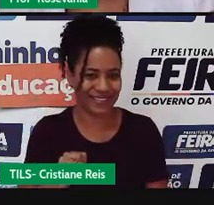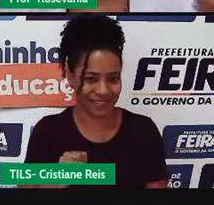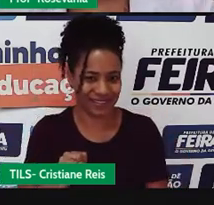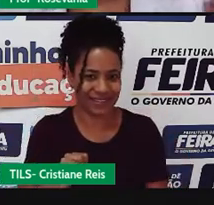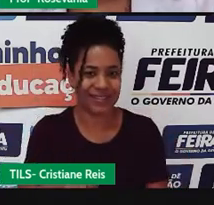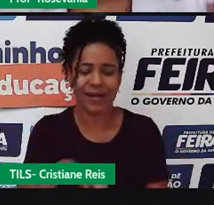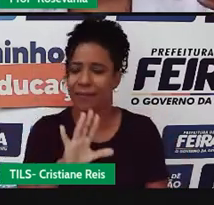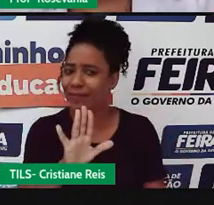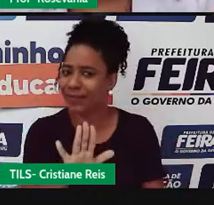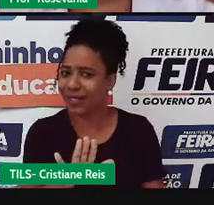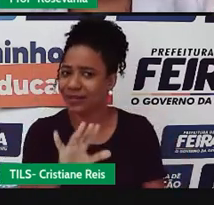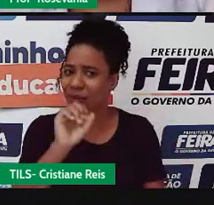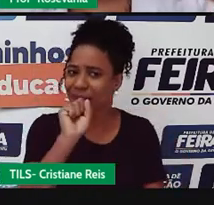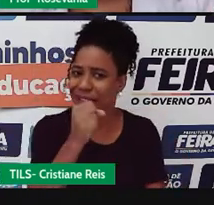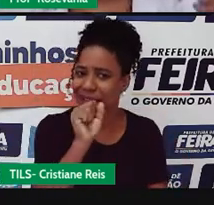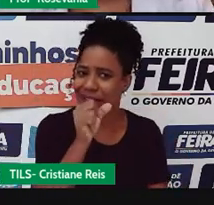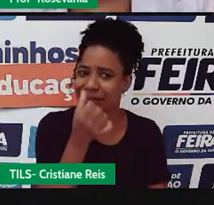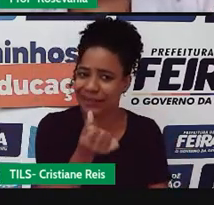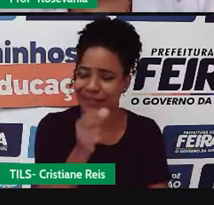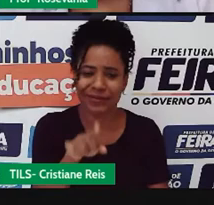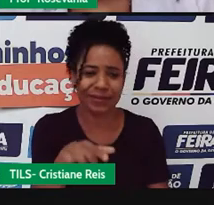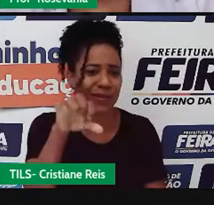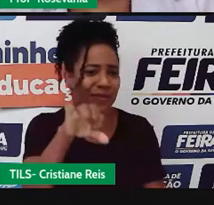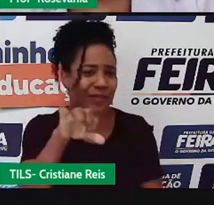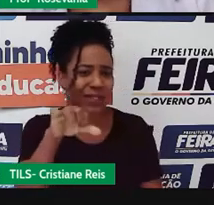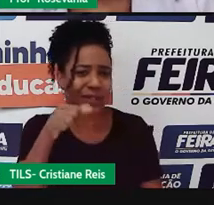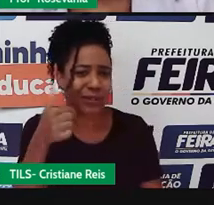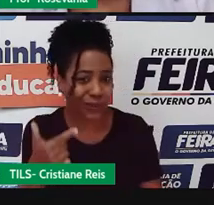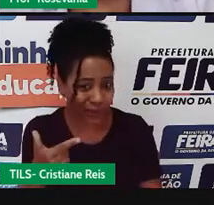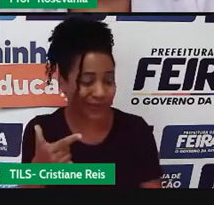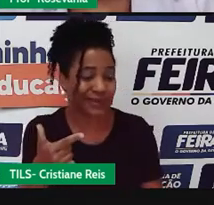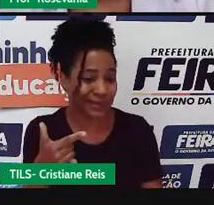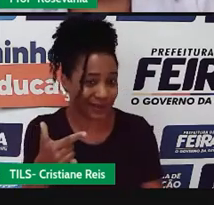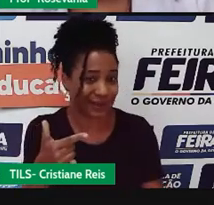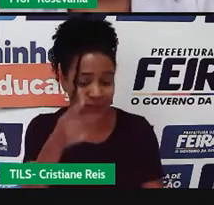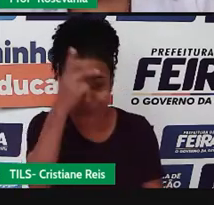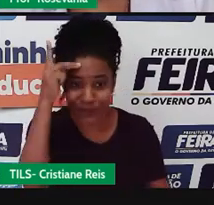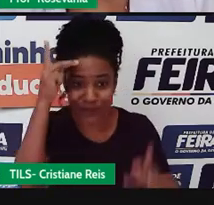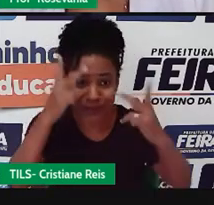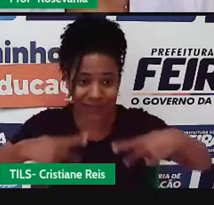86,92% de habitantes, ou seja,